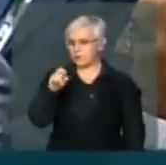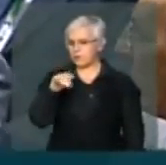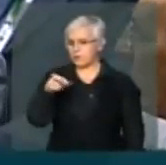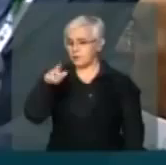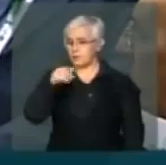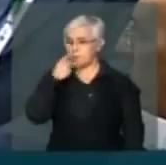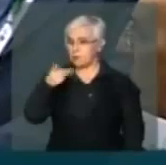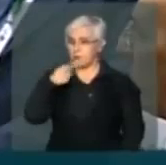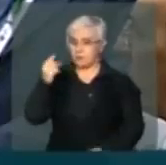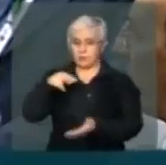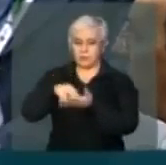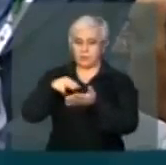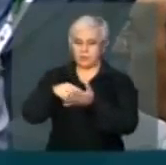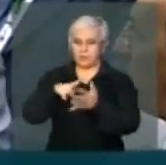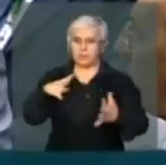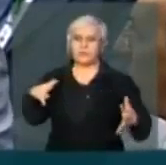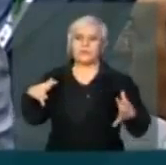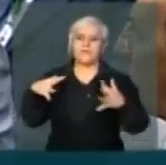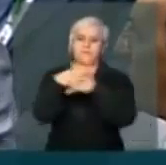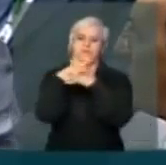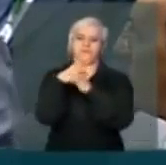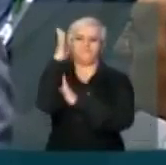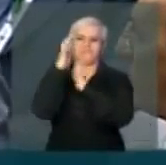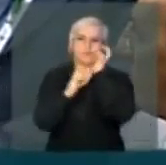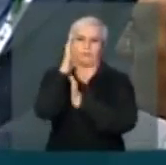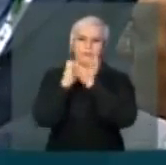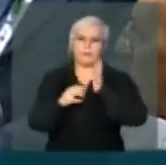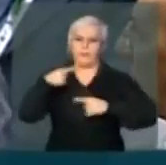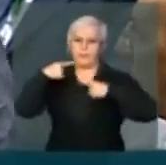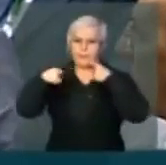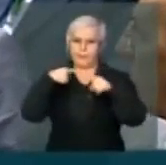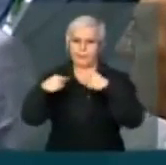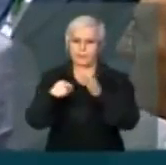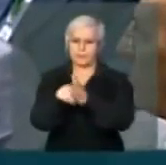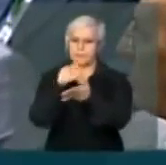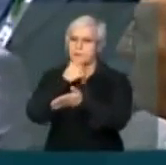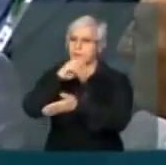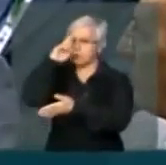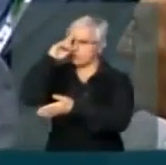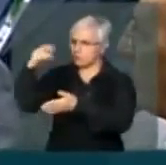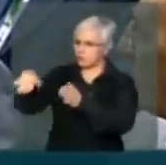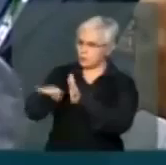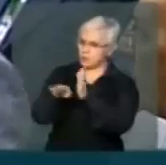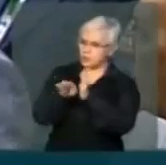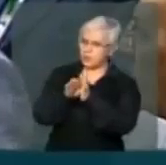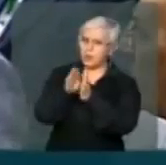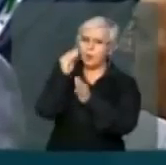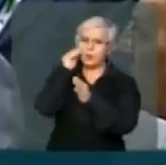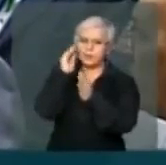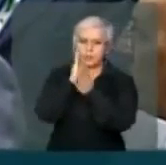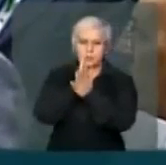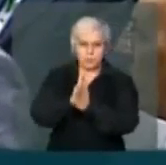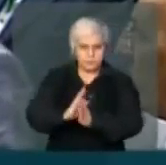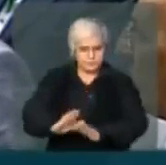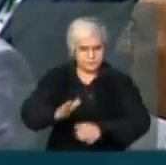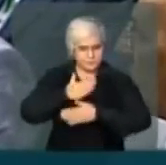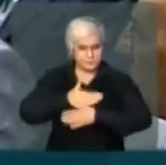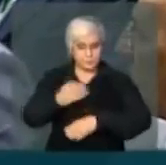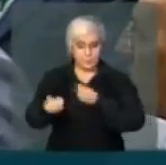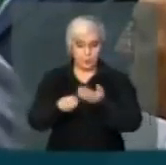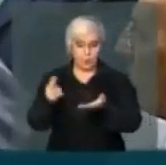tribuna quando surgiu uma confusão vossa excelência chegou para dirimir essa confusão como membro da mesa